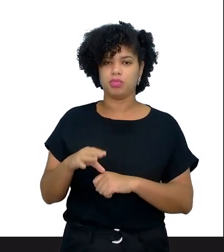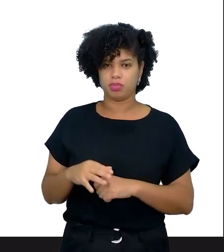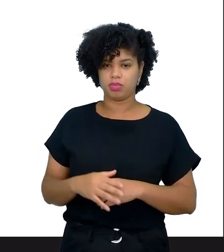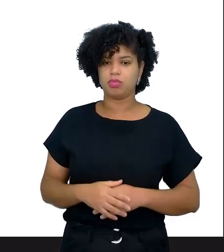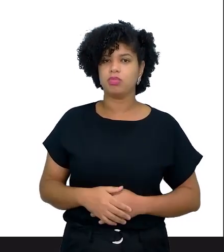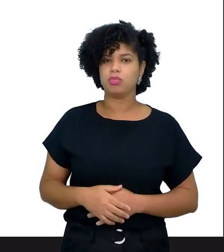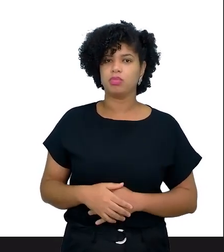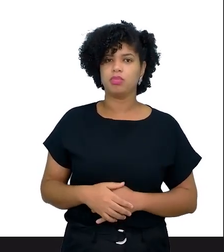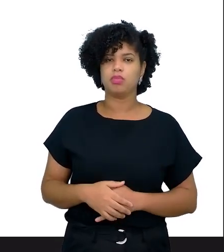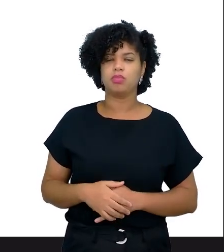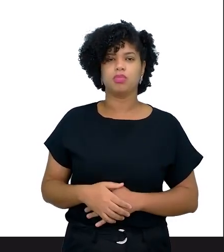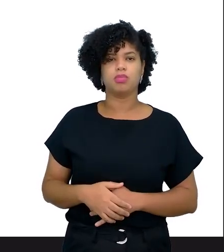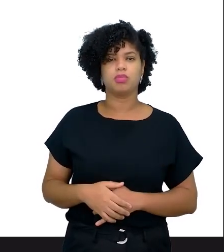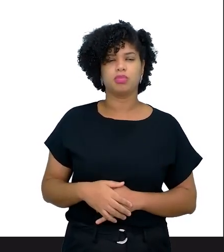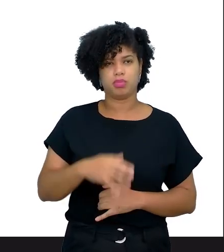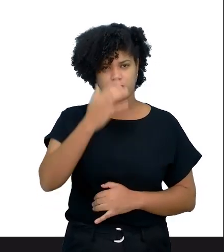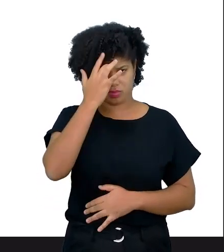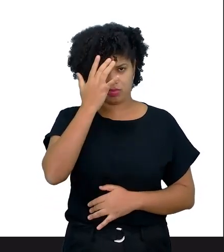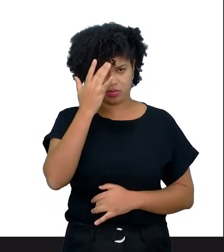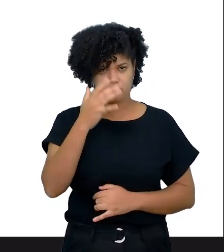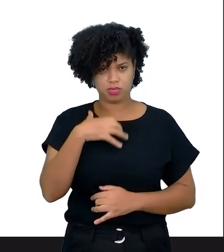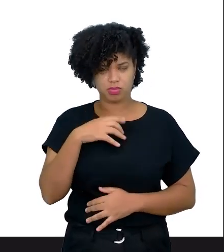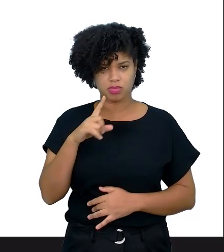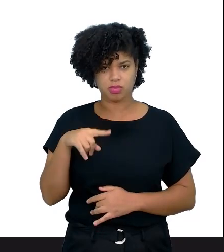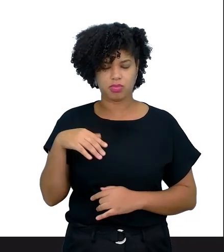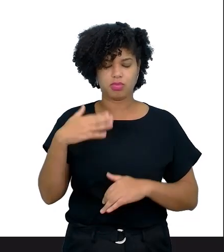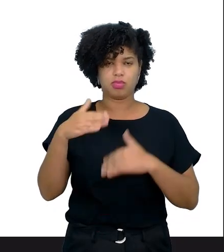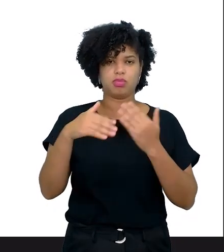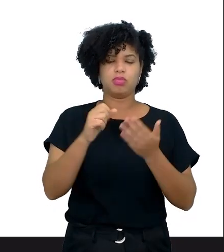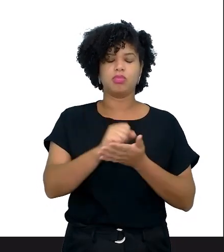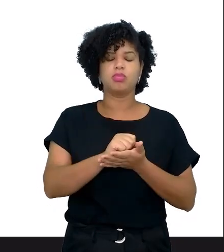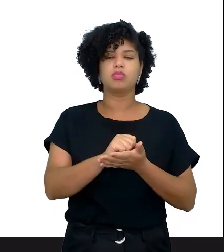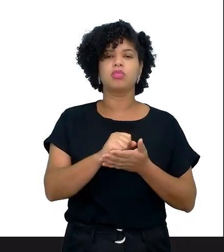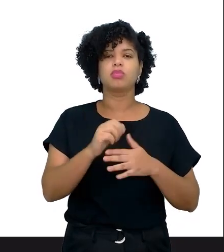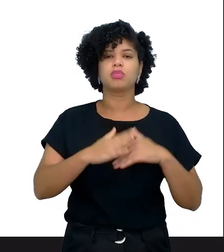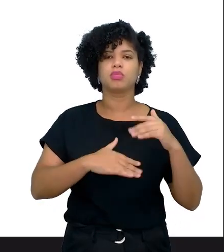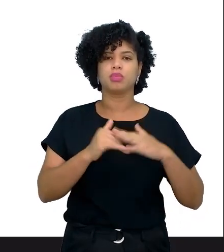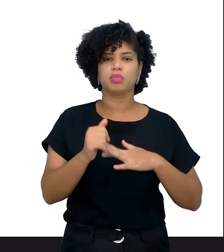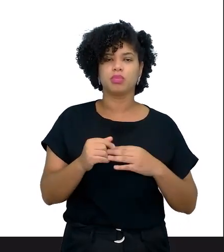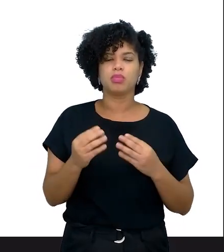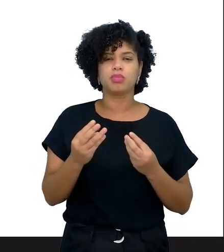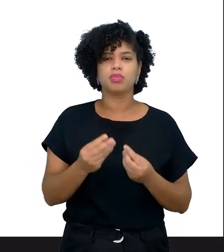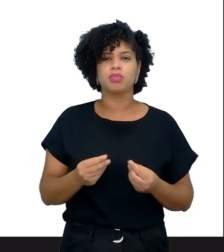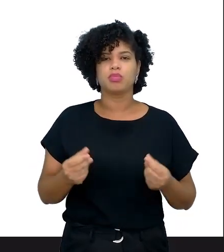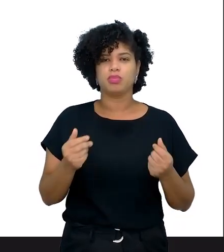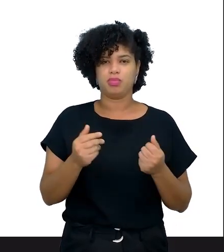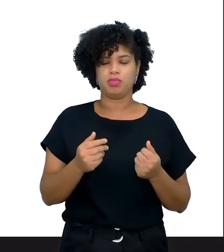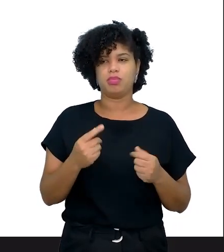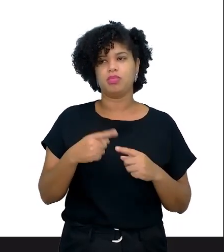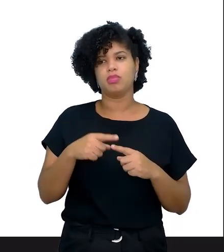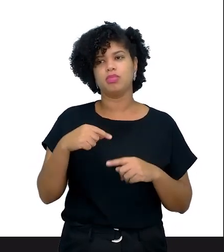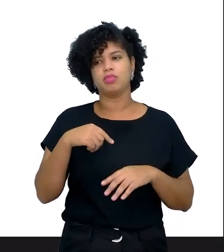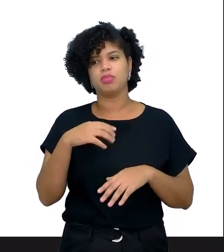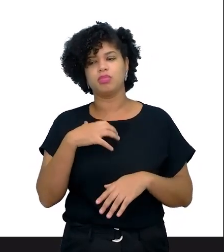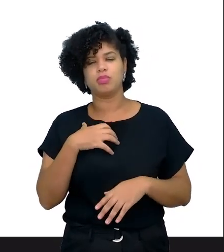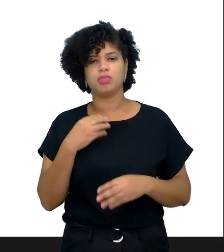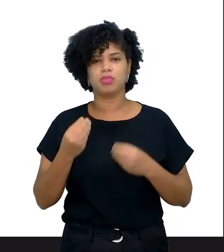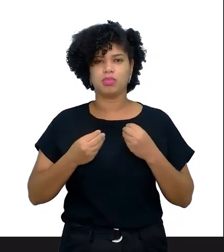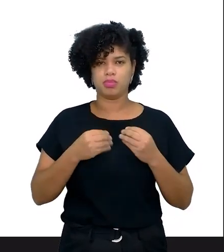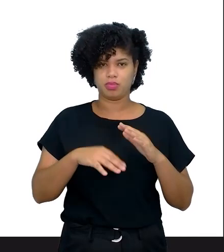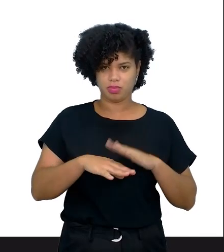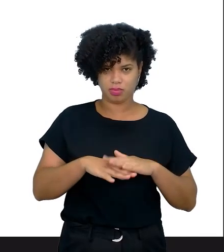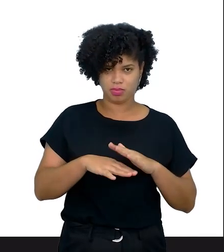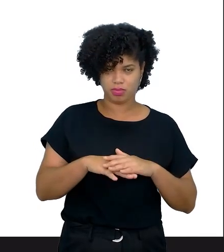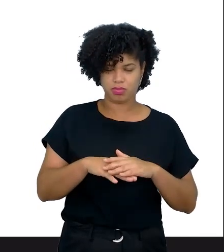elas facilitam o desenvolvimento da habilidade essencial ou de repente o seu colega fala, não, eu trabalhei assim, deu certo, então